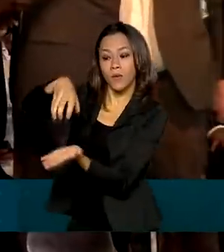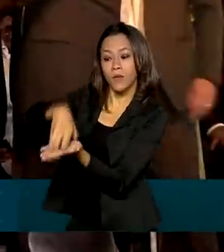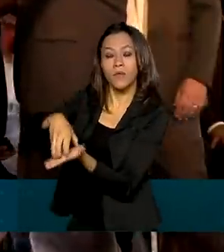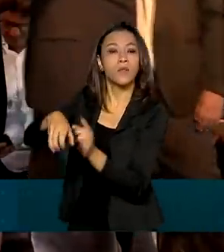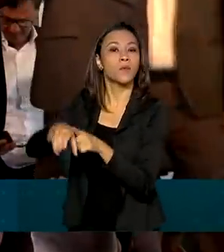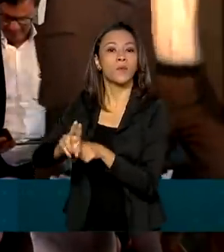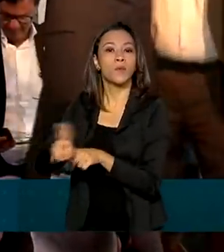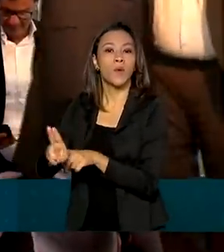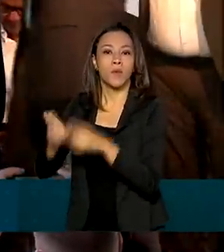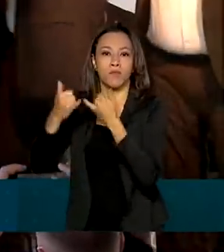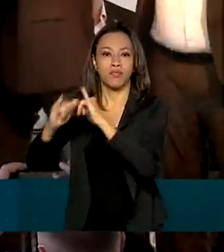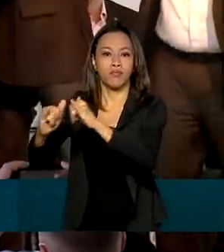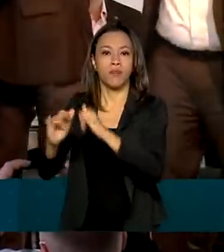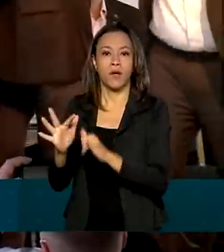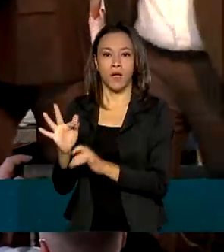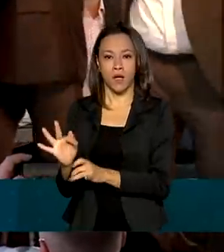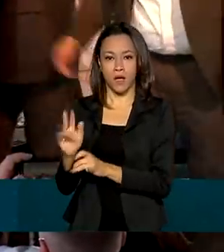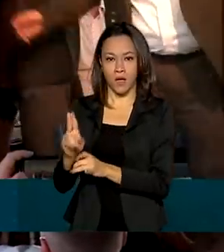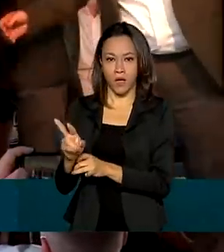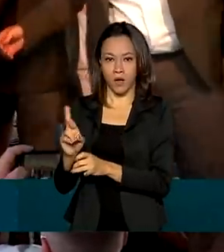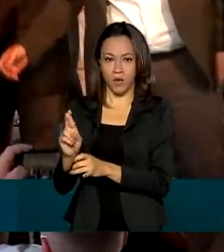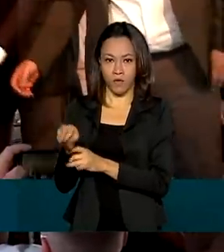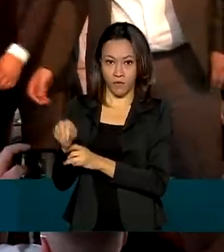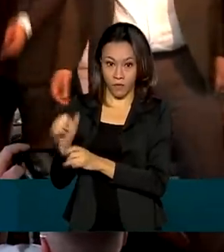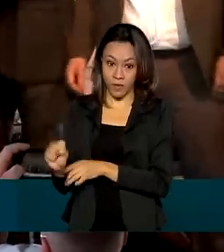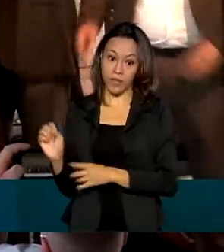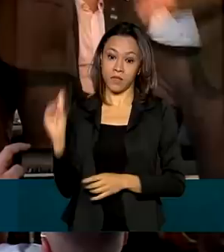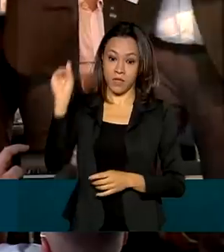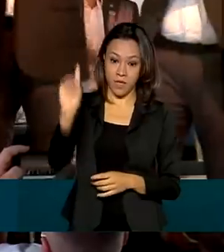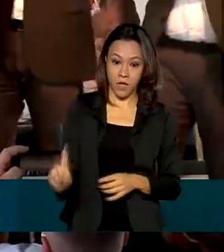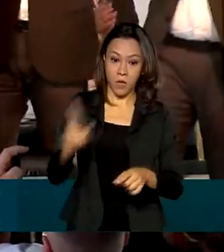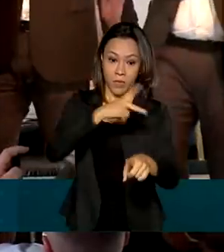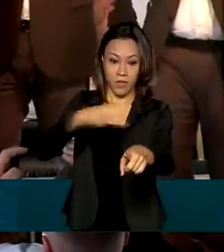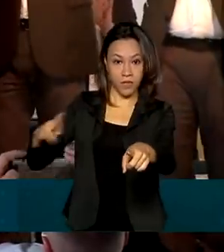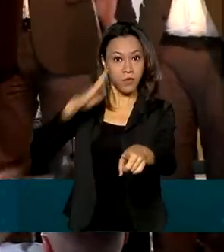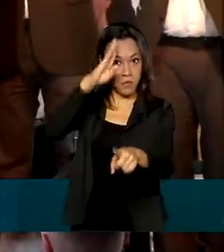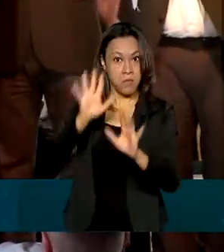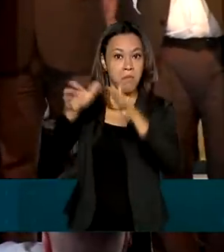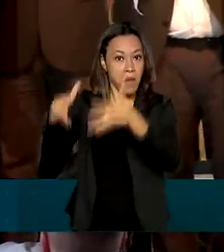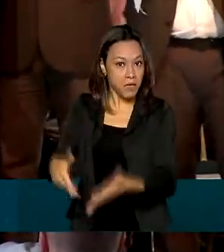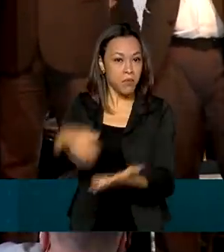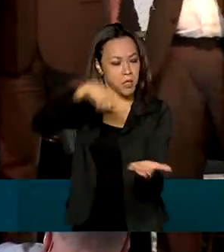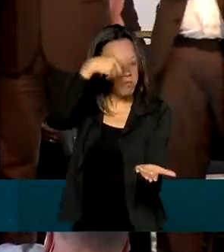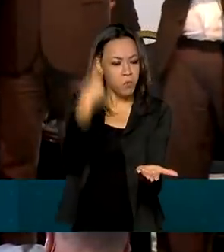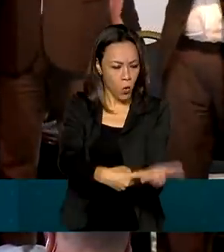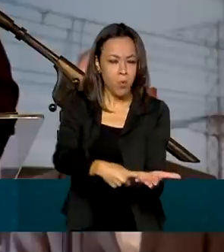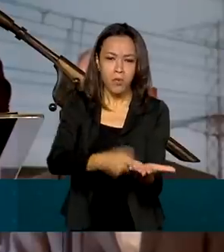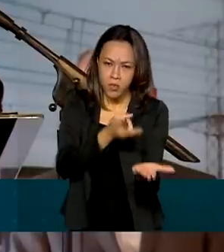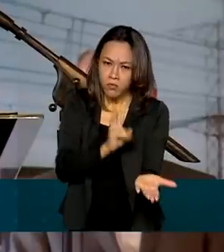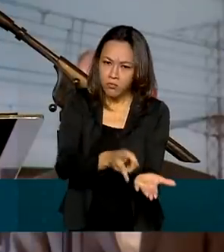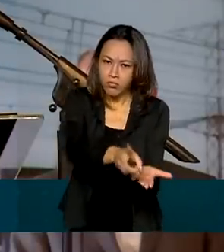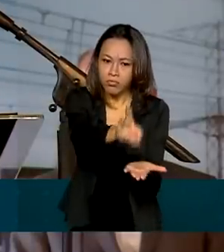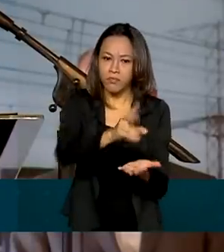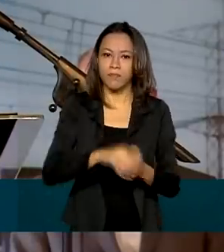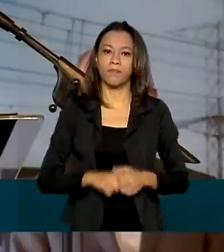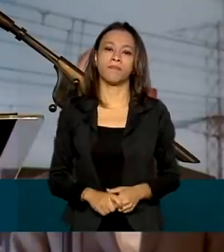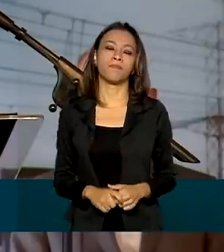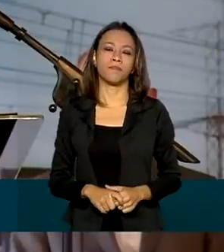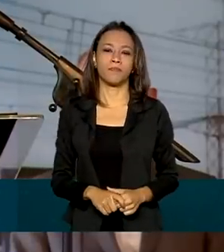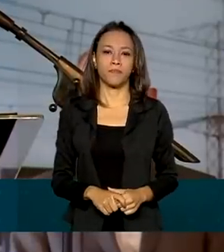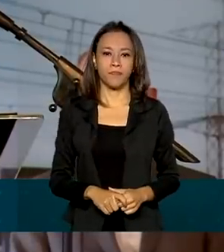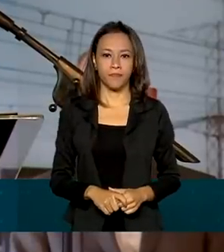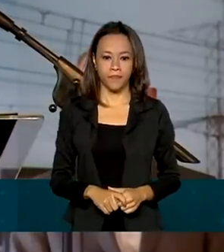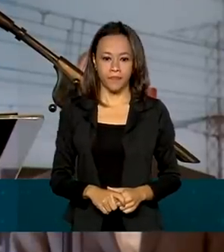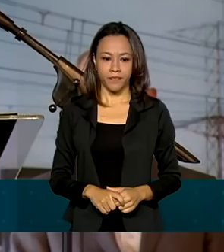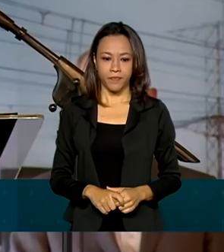presidente Jair Bolsonaro participou da cerimônia, que firmou o compromisso dos investimentos. O estatal, seja ela